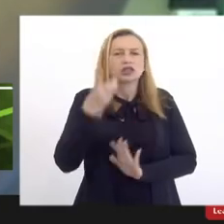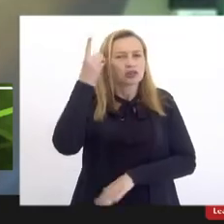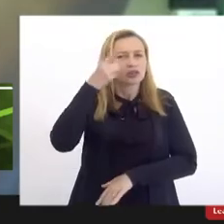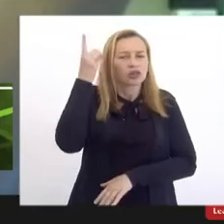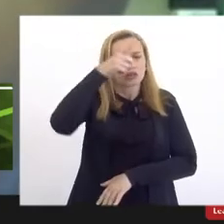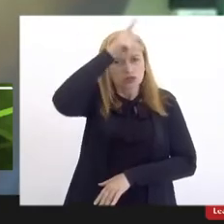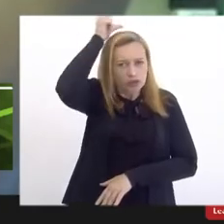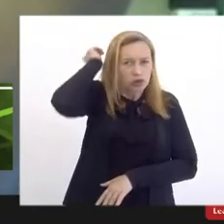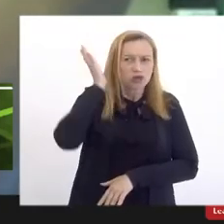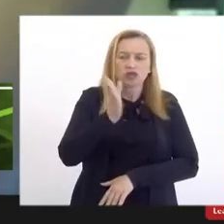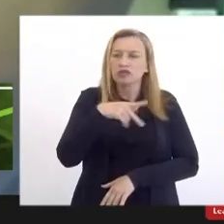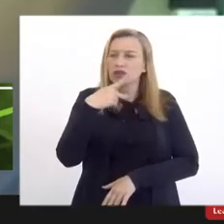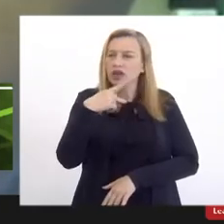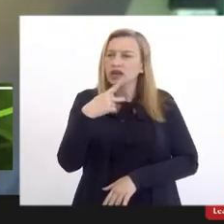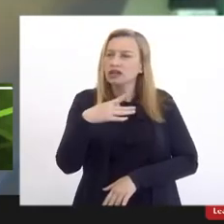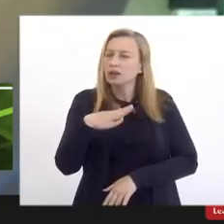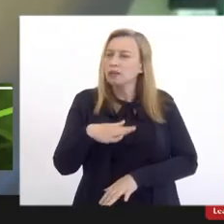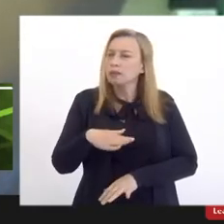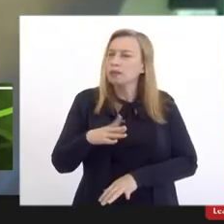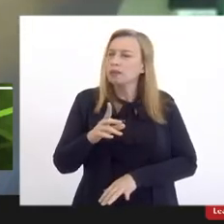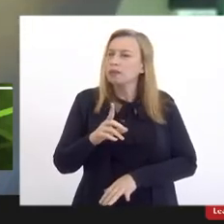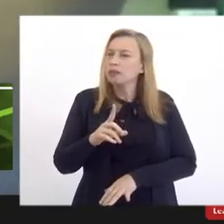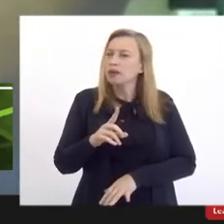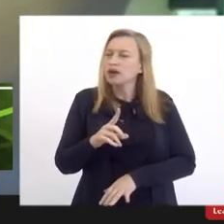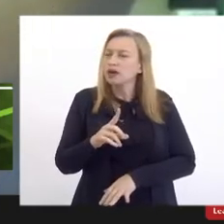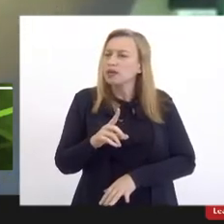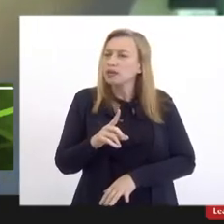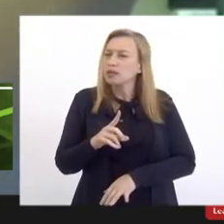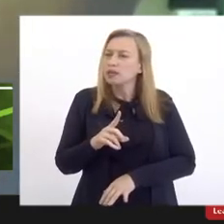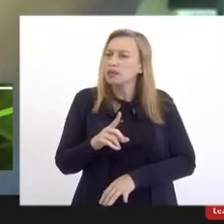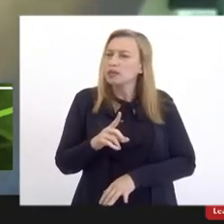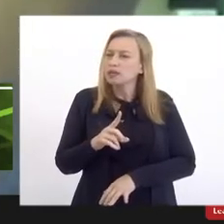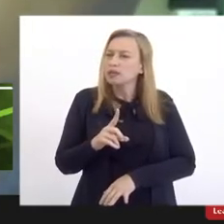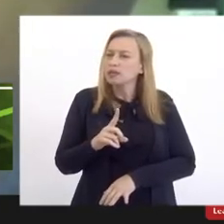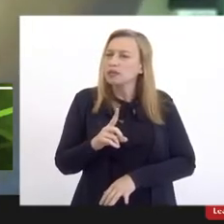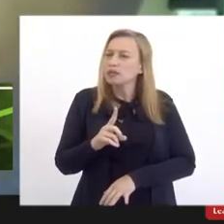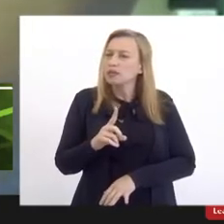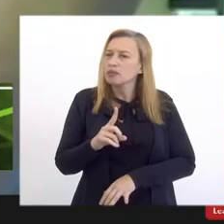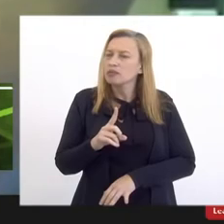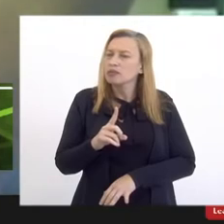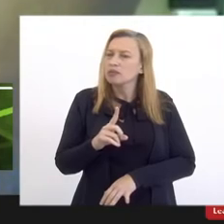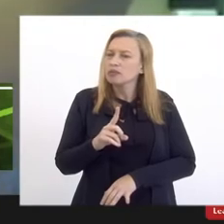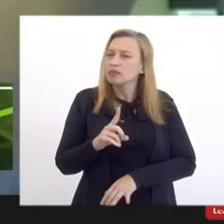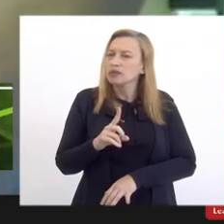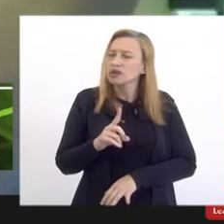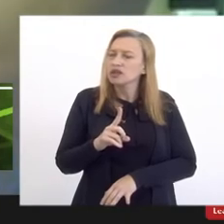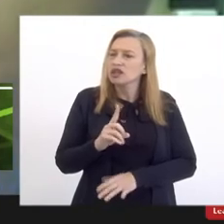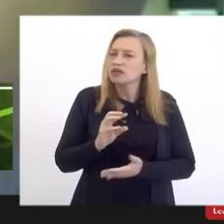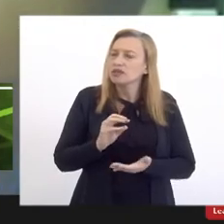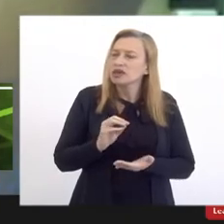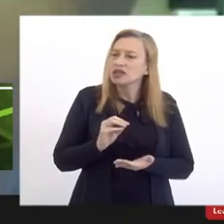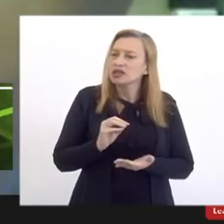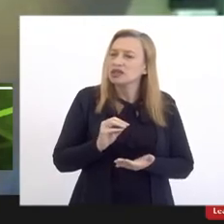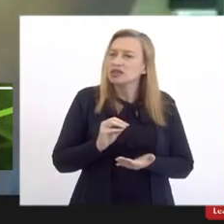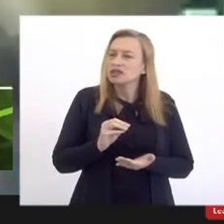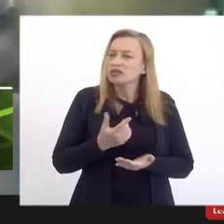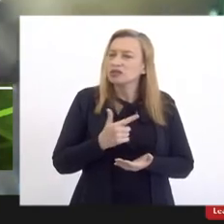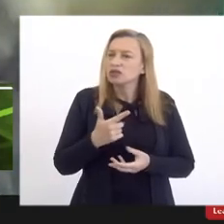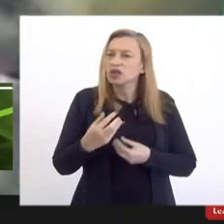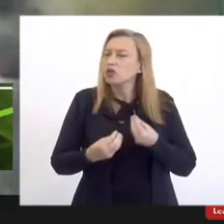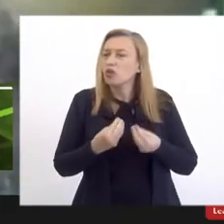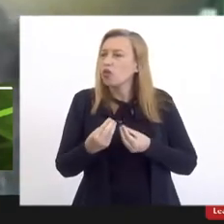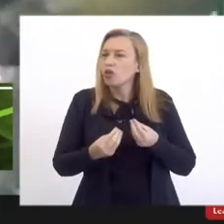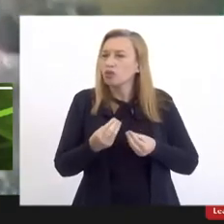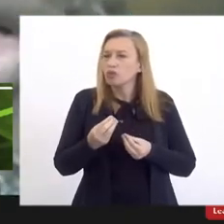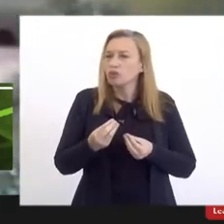Paulo, mas não vão ser a reposição das vacâncias, as 11 deposições das vacâncias, que vão